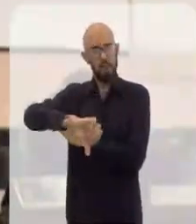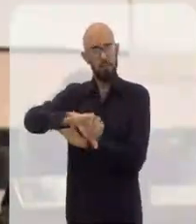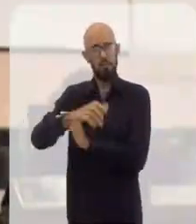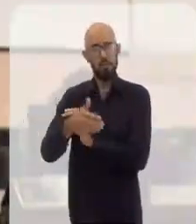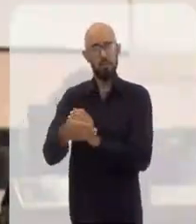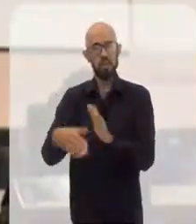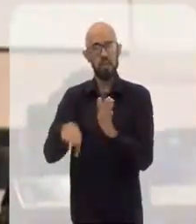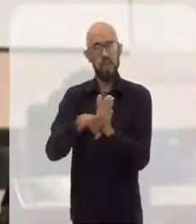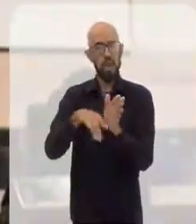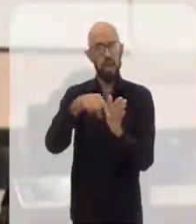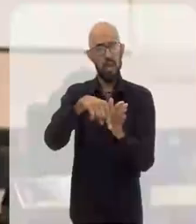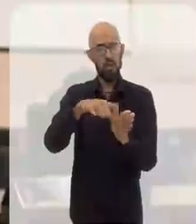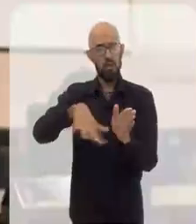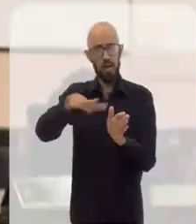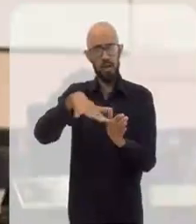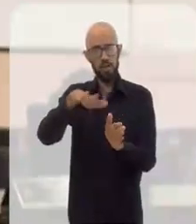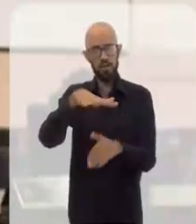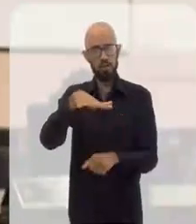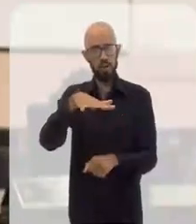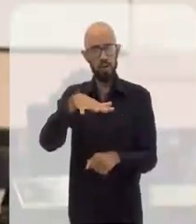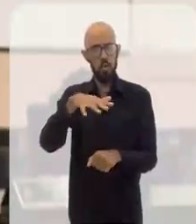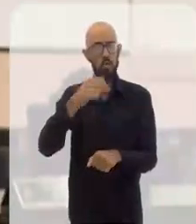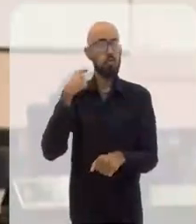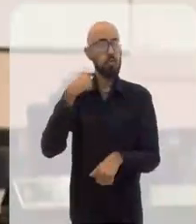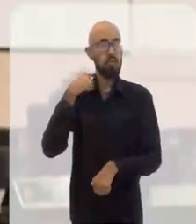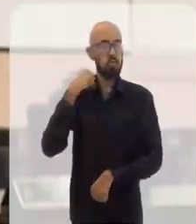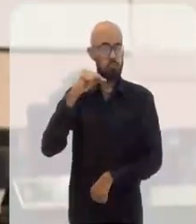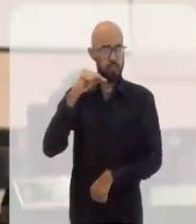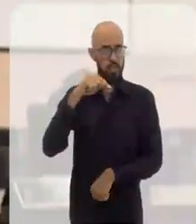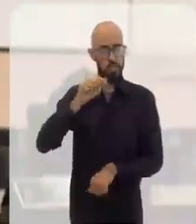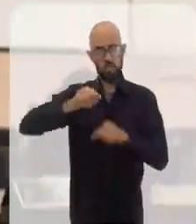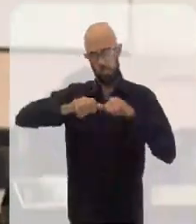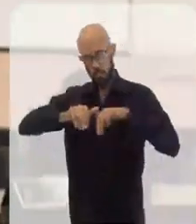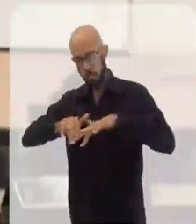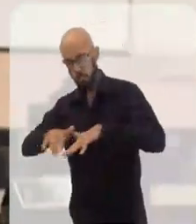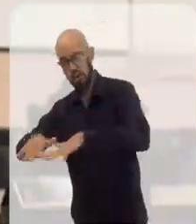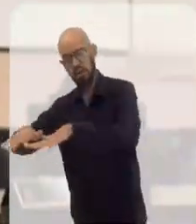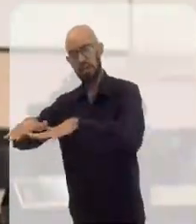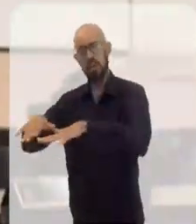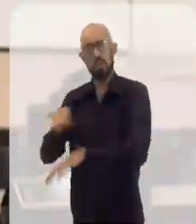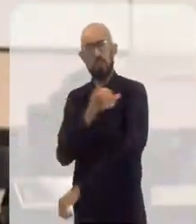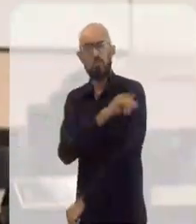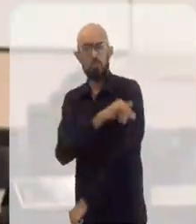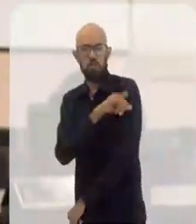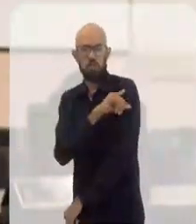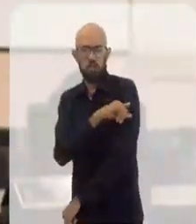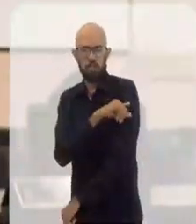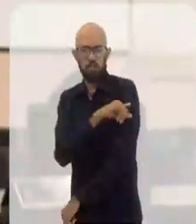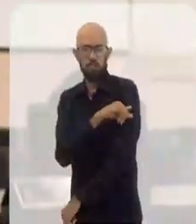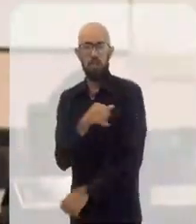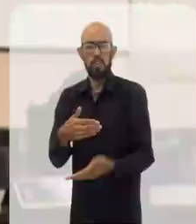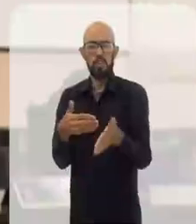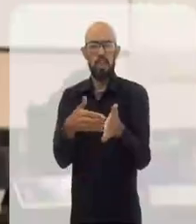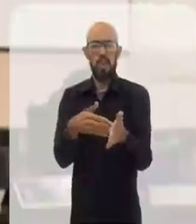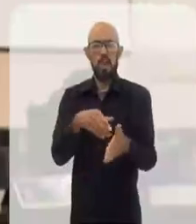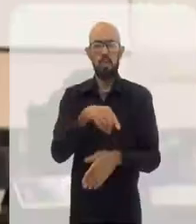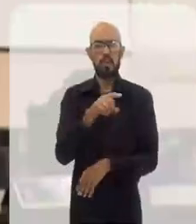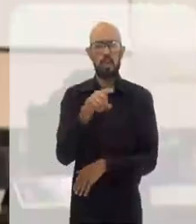vieram para a região, descendo de Minas Gerais em direção ao Rio de Janeiro. Vieram para a zona da Mata Mineira,